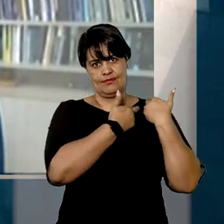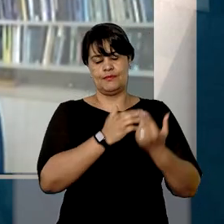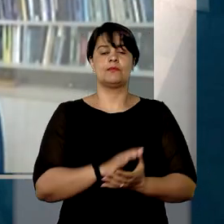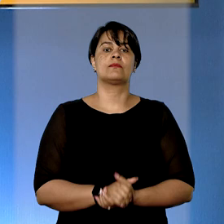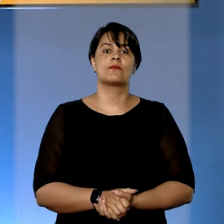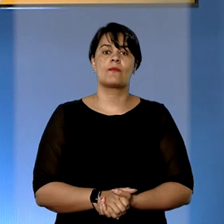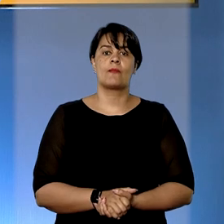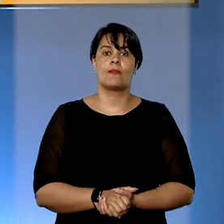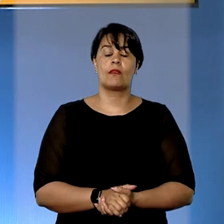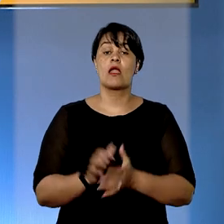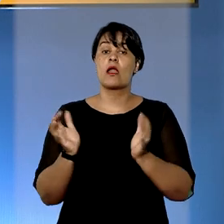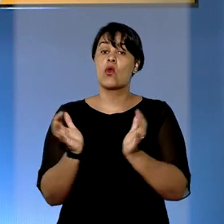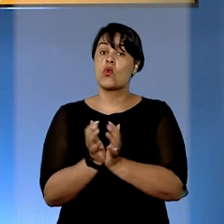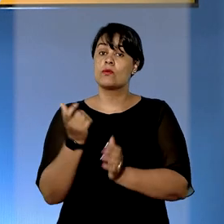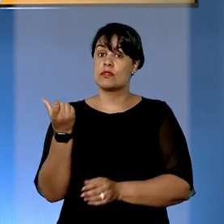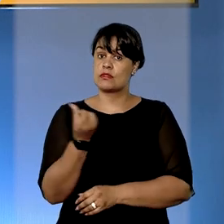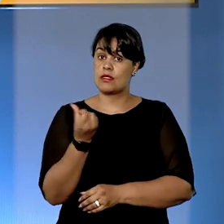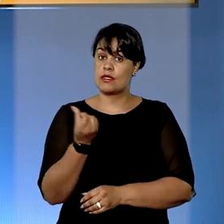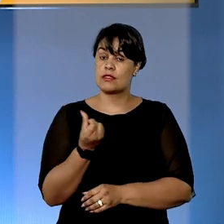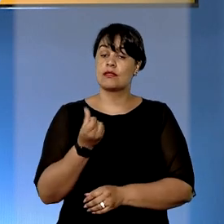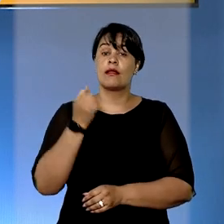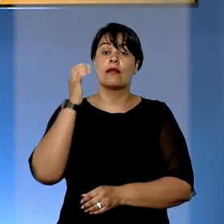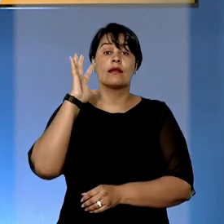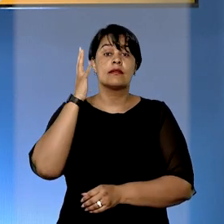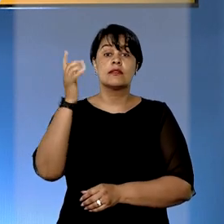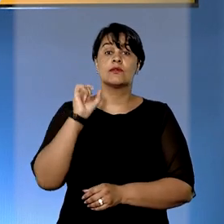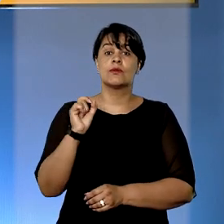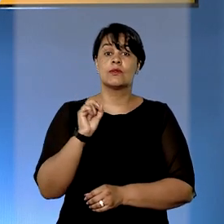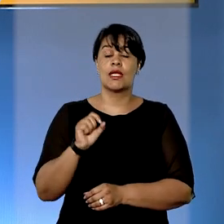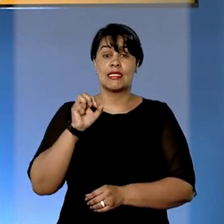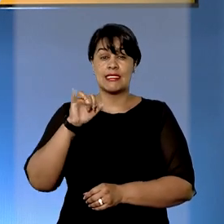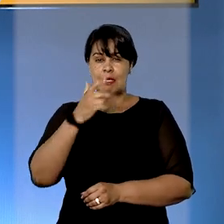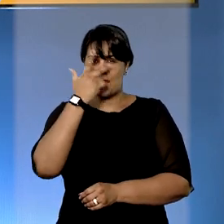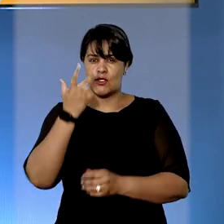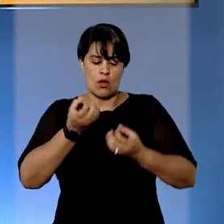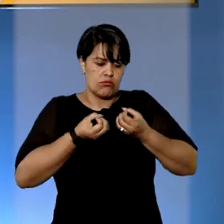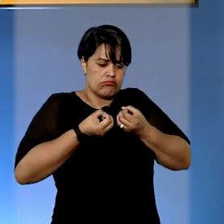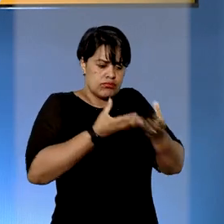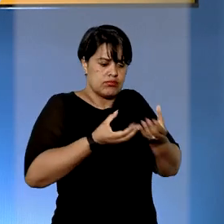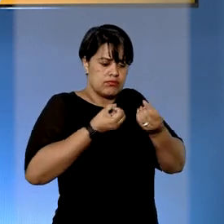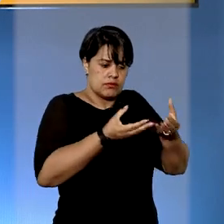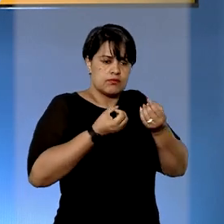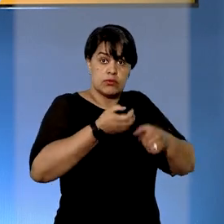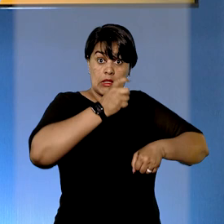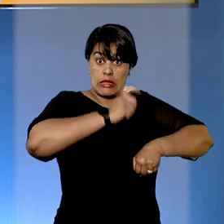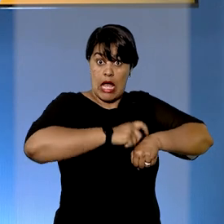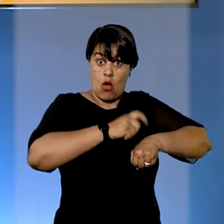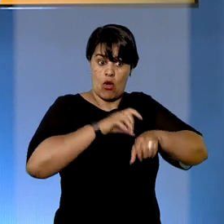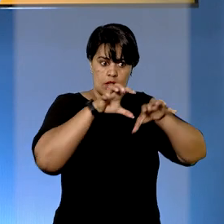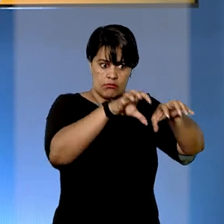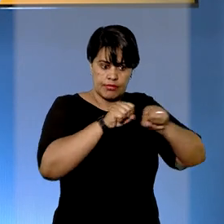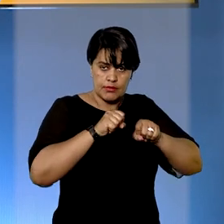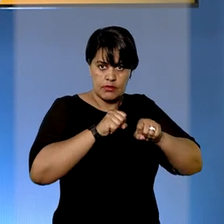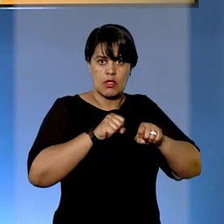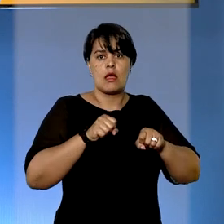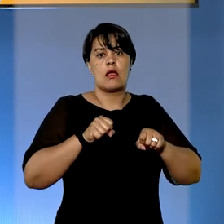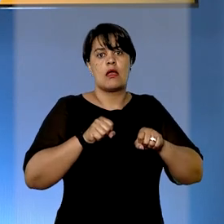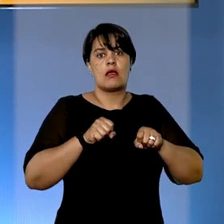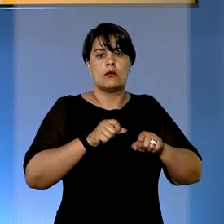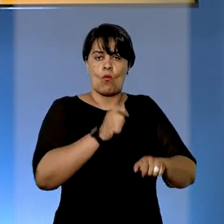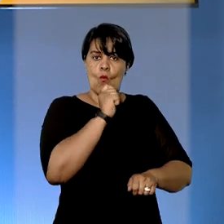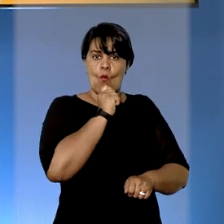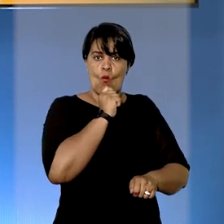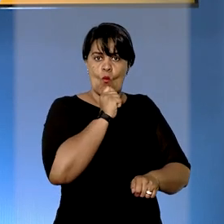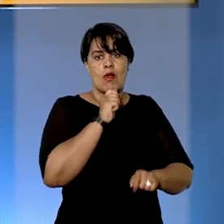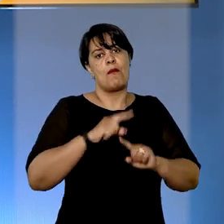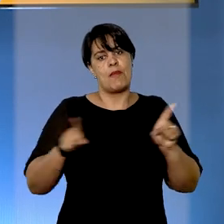site. E a sexta turma entendeu que a ausência de confissão do autuado durante o inquérito policial não impede que